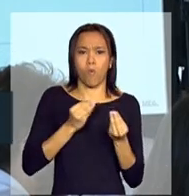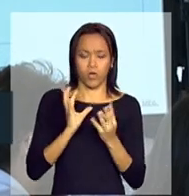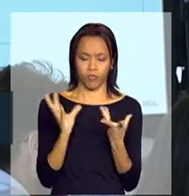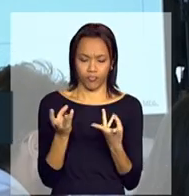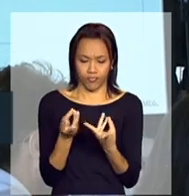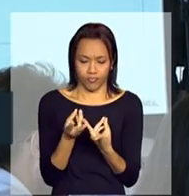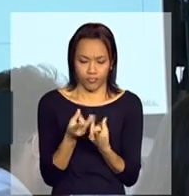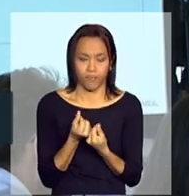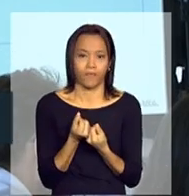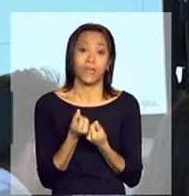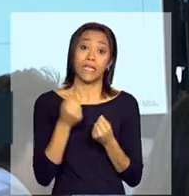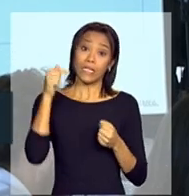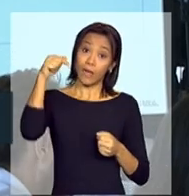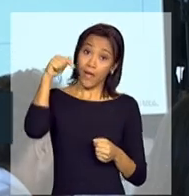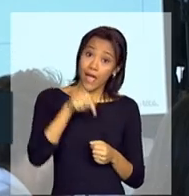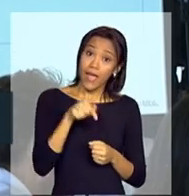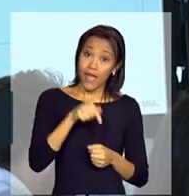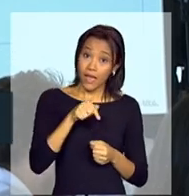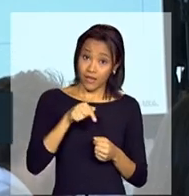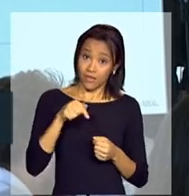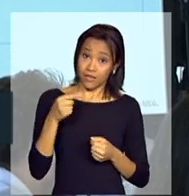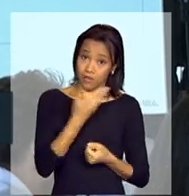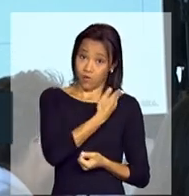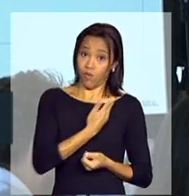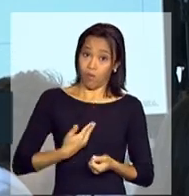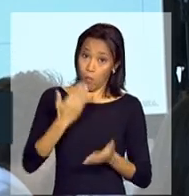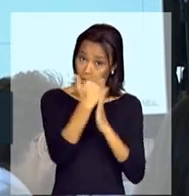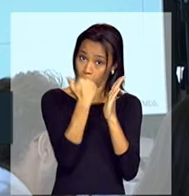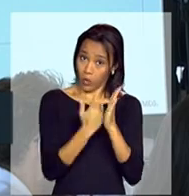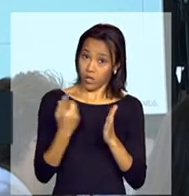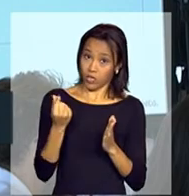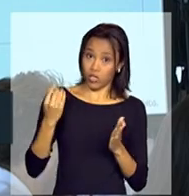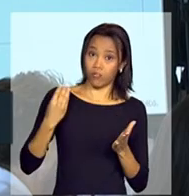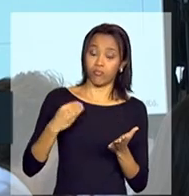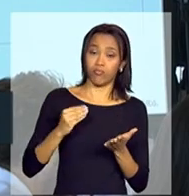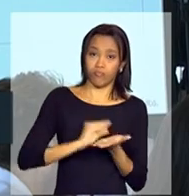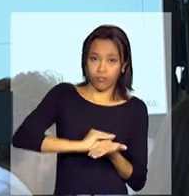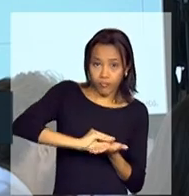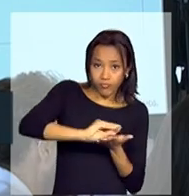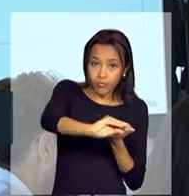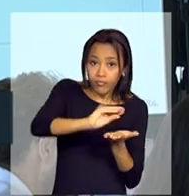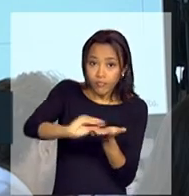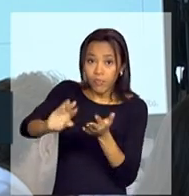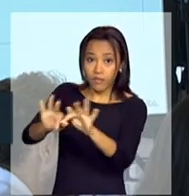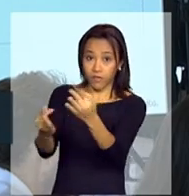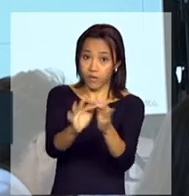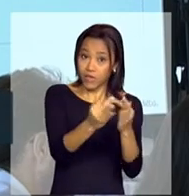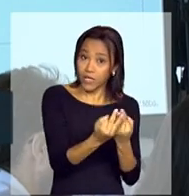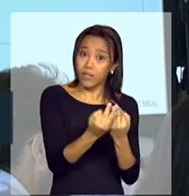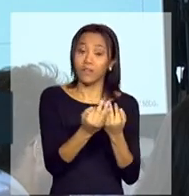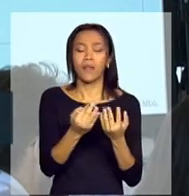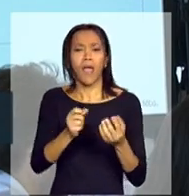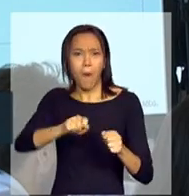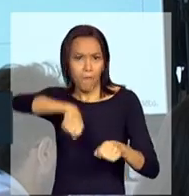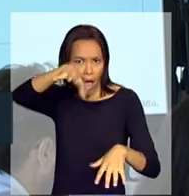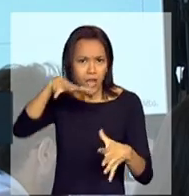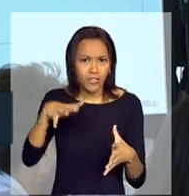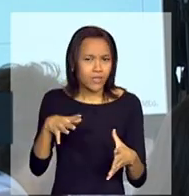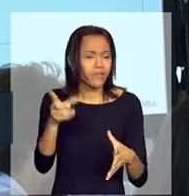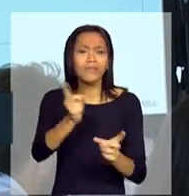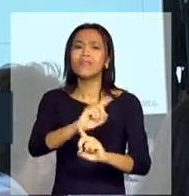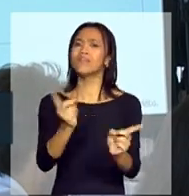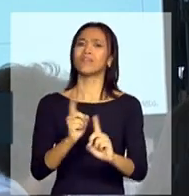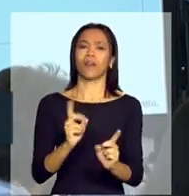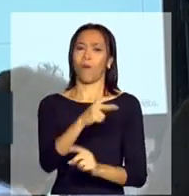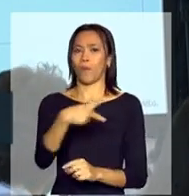inédito no mundo. Os programas de transferência de renda não conseguiram chegar nisso. Nós conseguimos por quê? Isso é uma mágica? Como diz a presidenta,